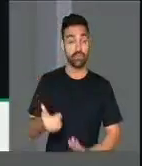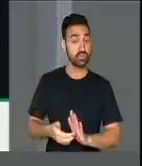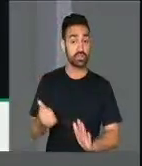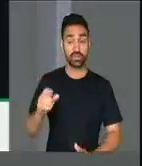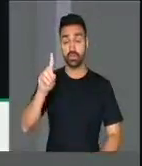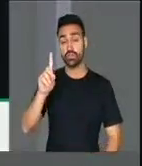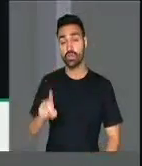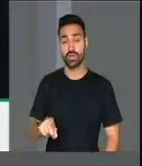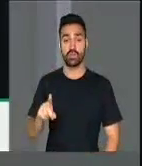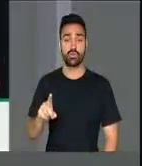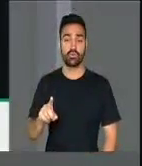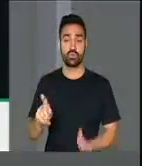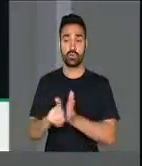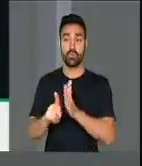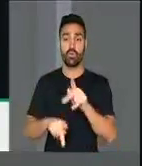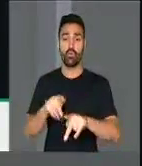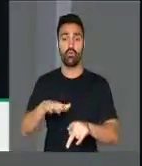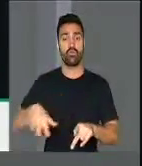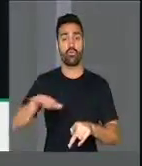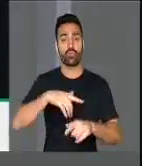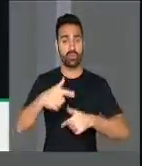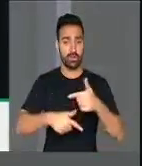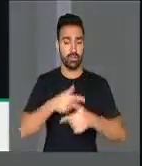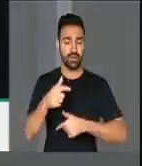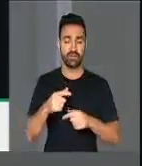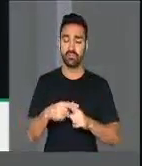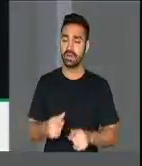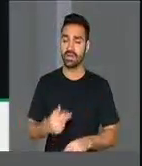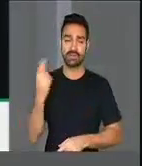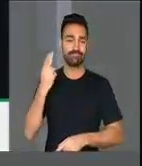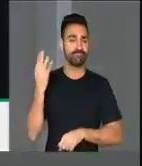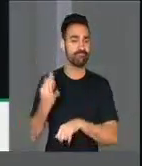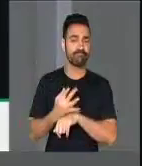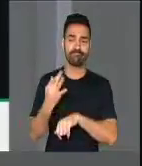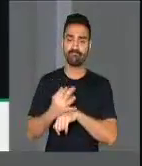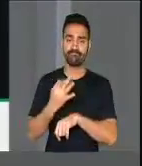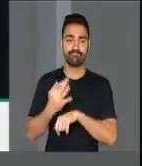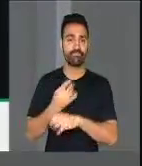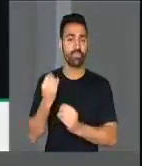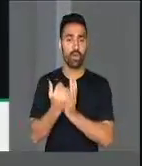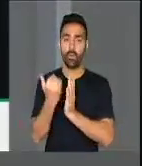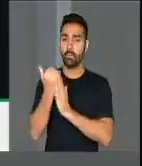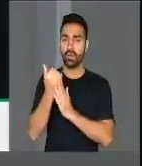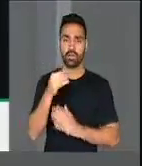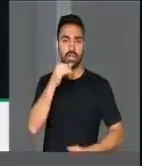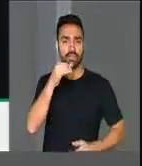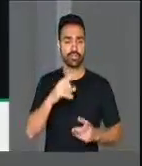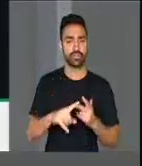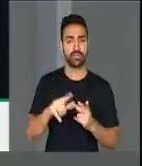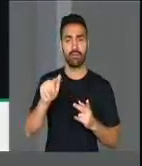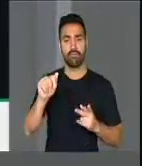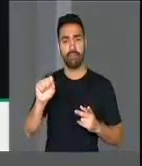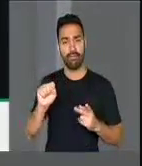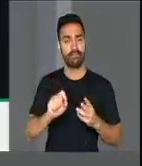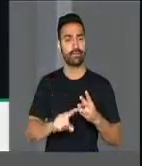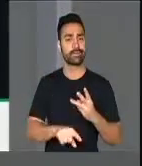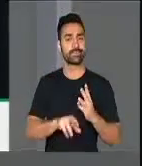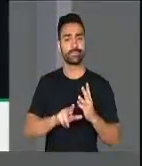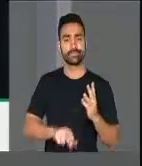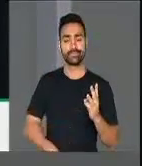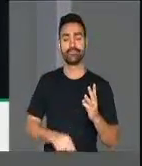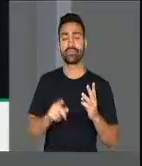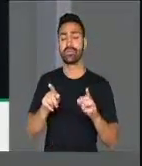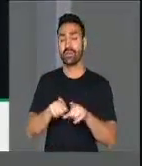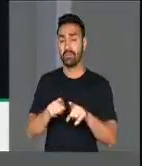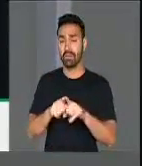dos trabalhadores. Mas está insuportável também o aumento da energia, do gás de cozinha e o